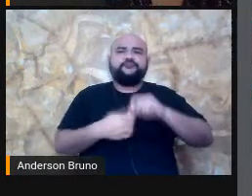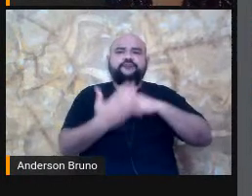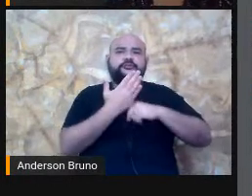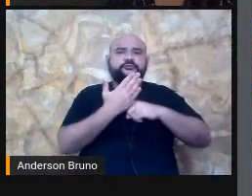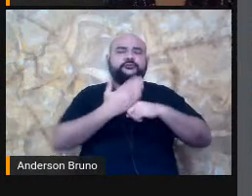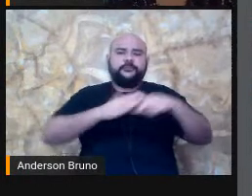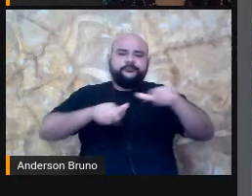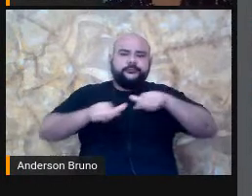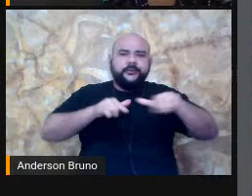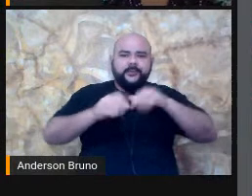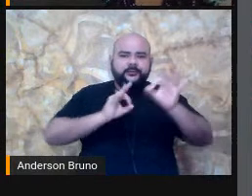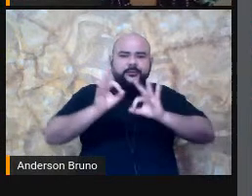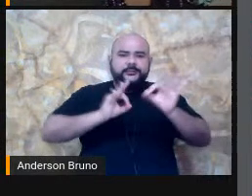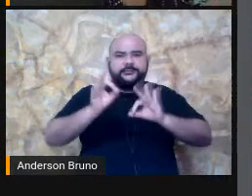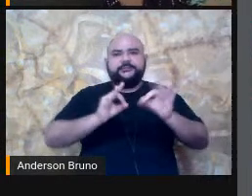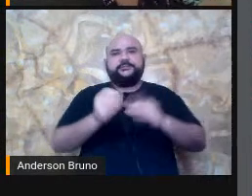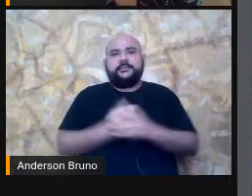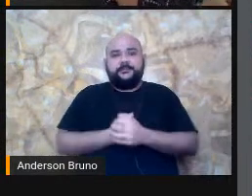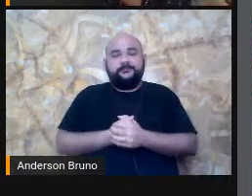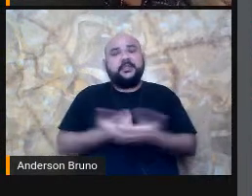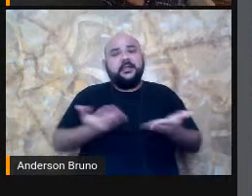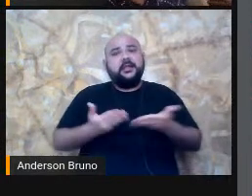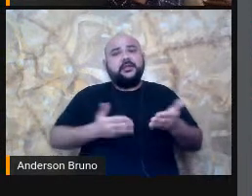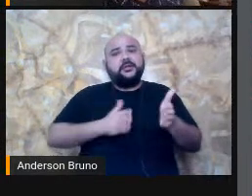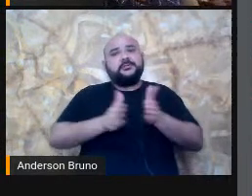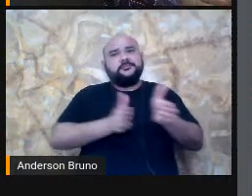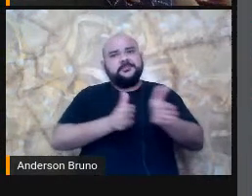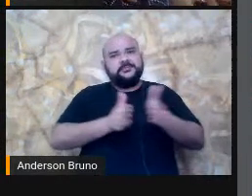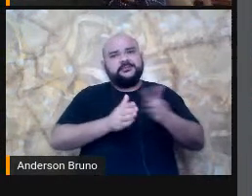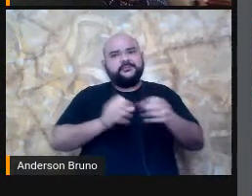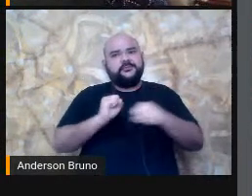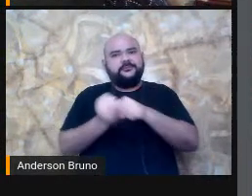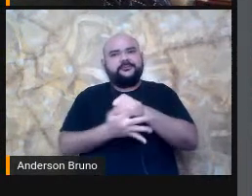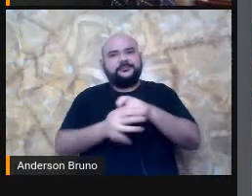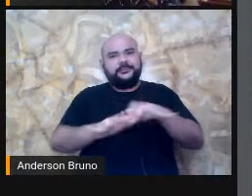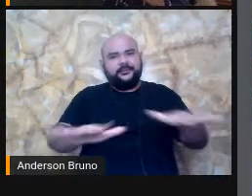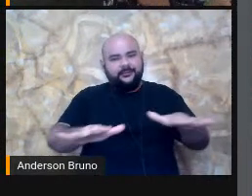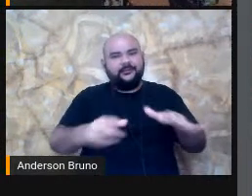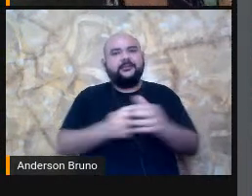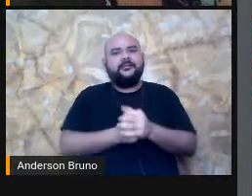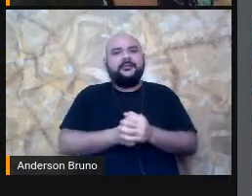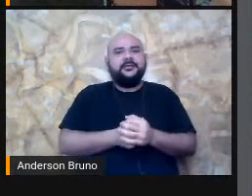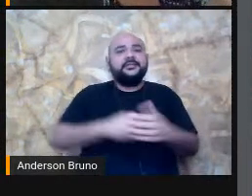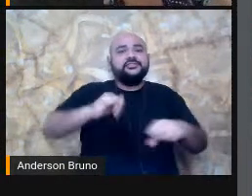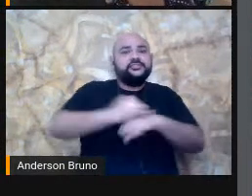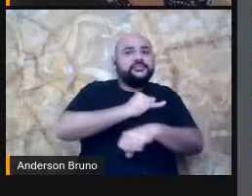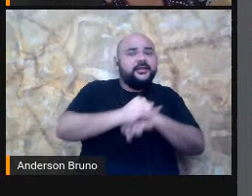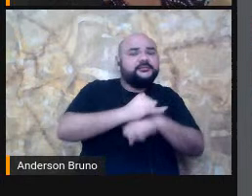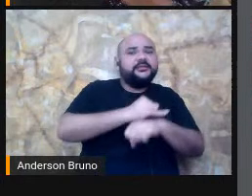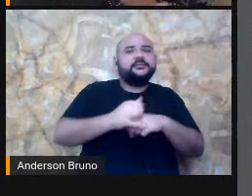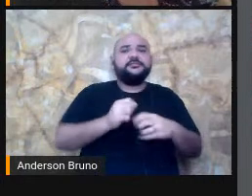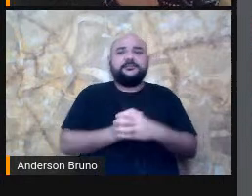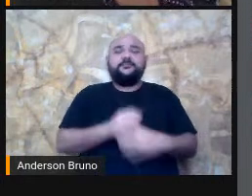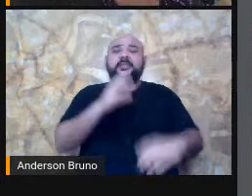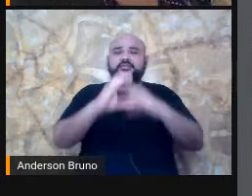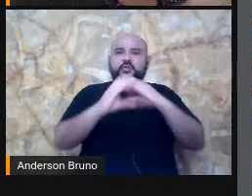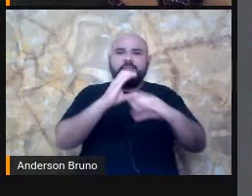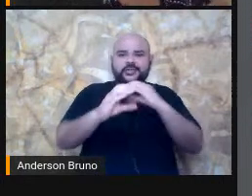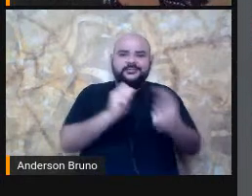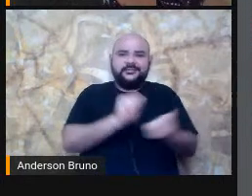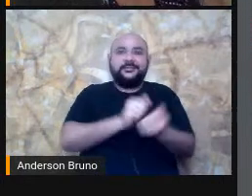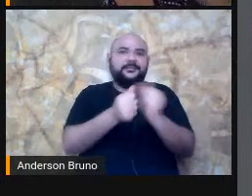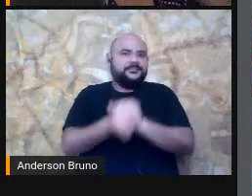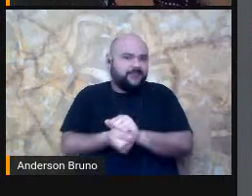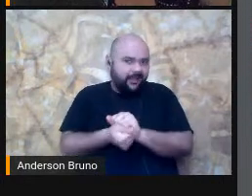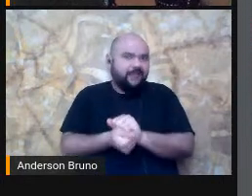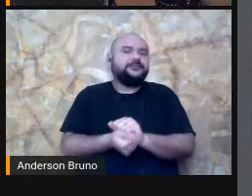Agora Nesse momento Pandêmico De estratégias Pedagógicas De comunicação Alternativa É